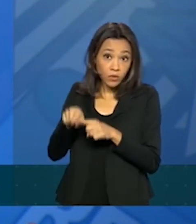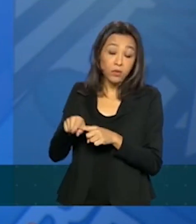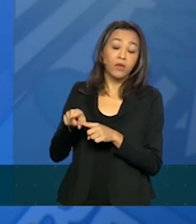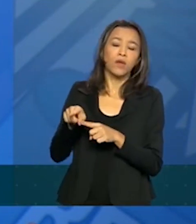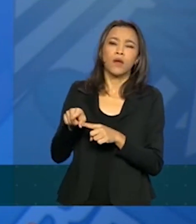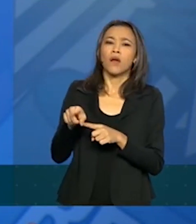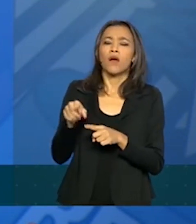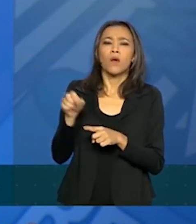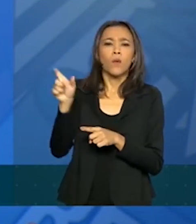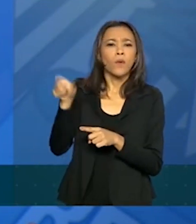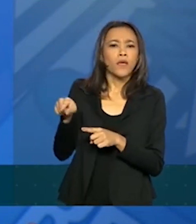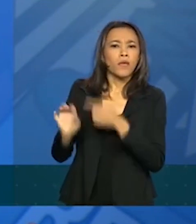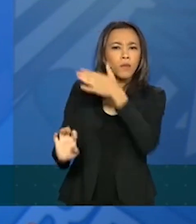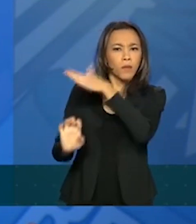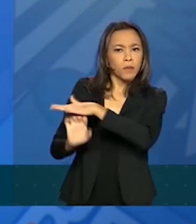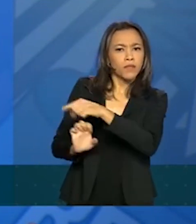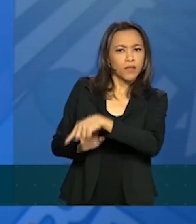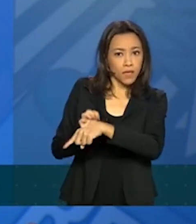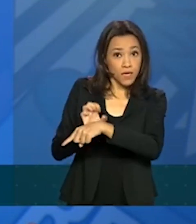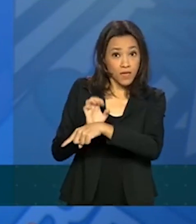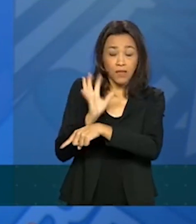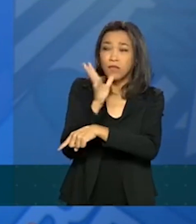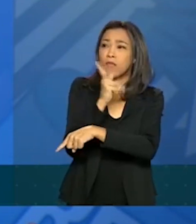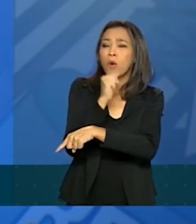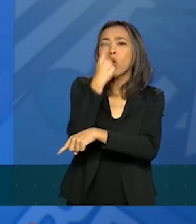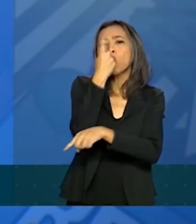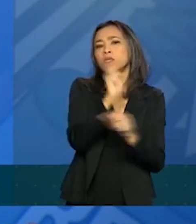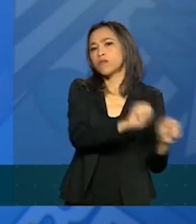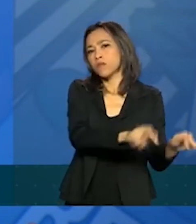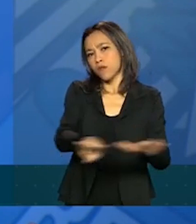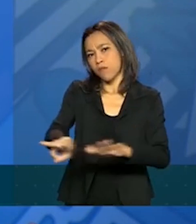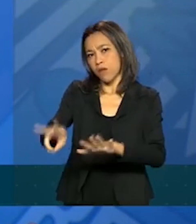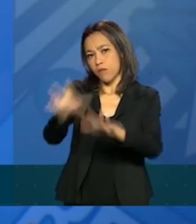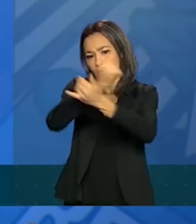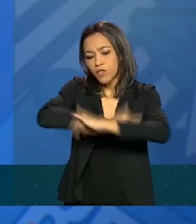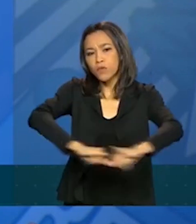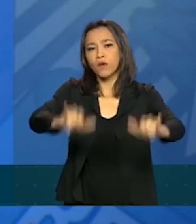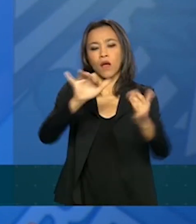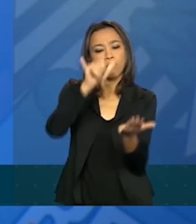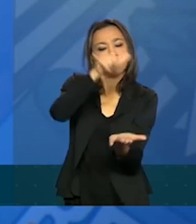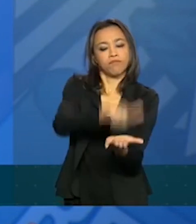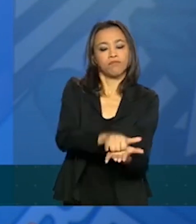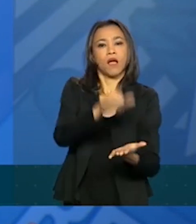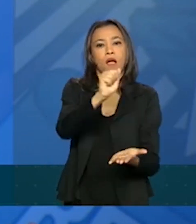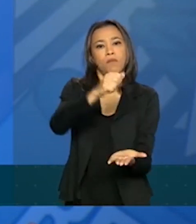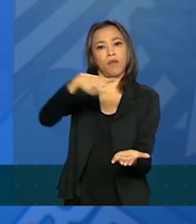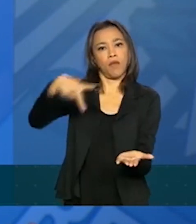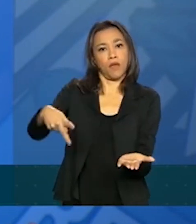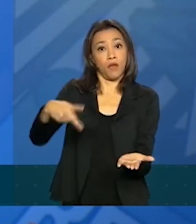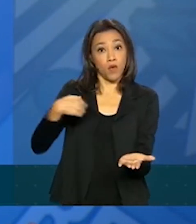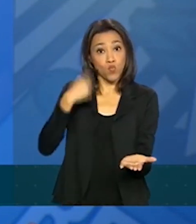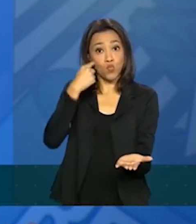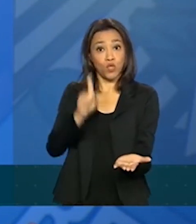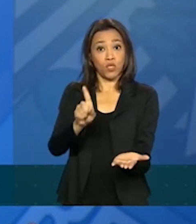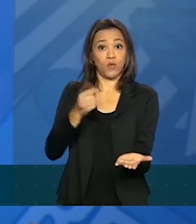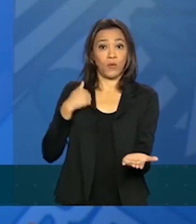semana para que um aplicativo seja lançado. Conseguimos a verificação em pouco mais de um dia.